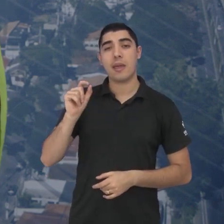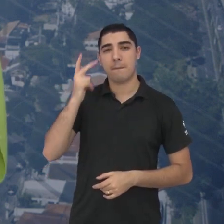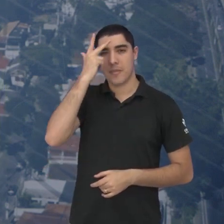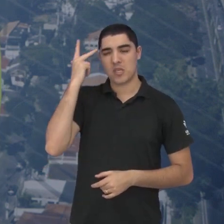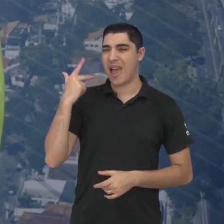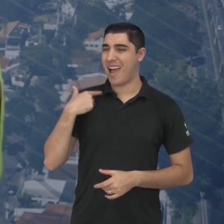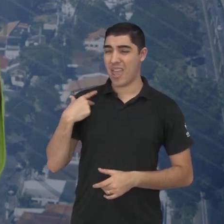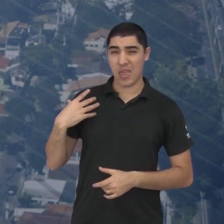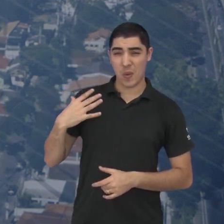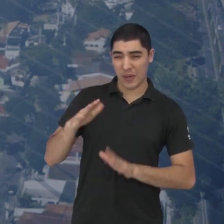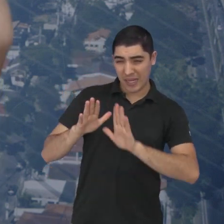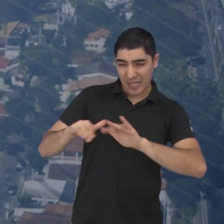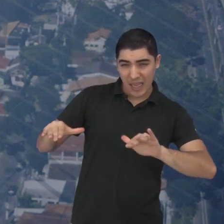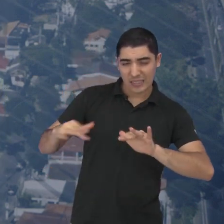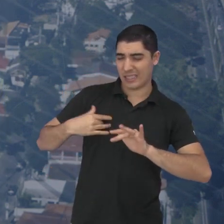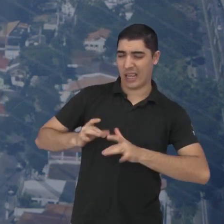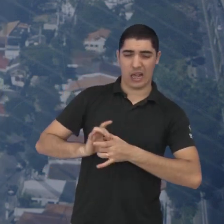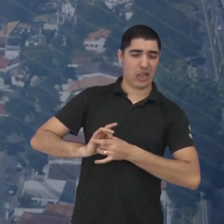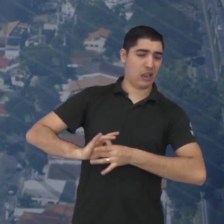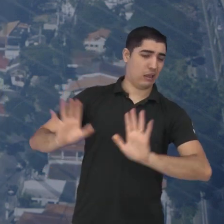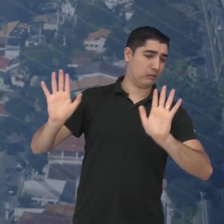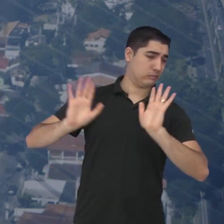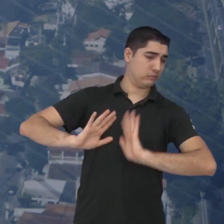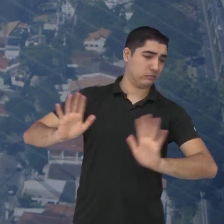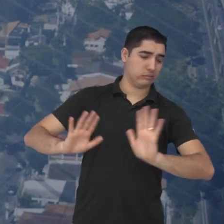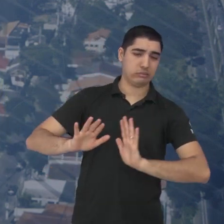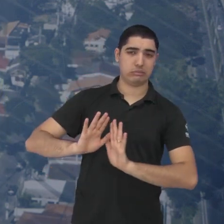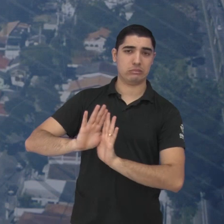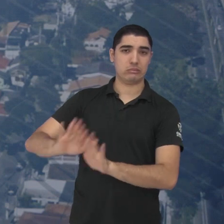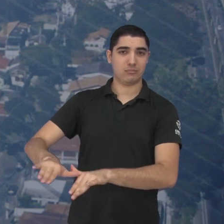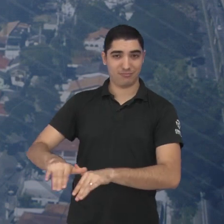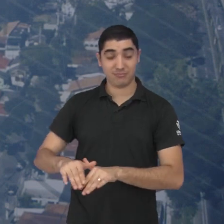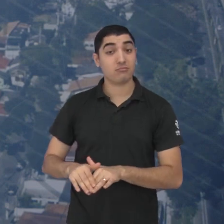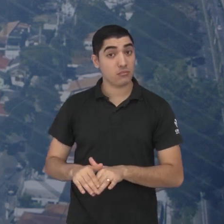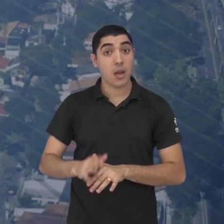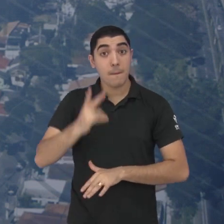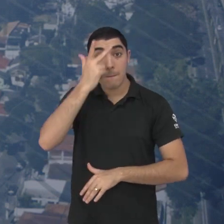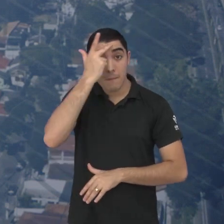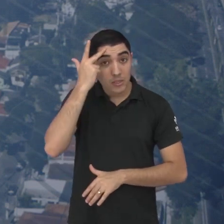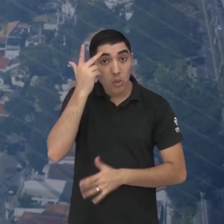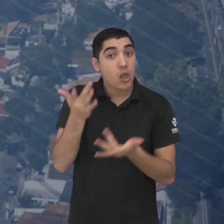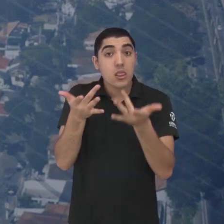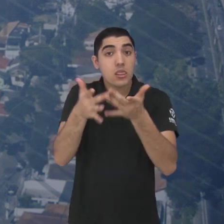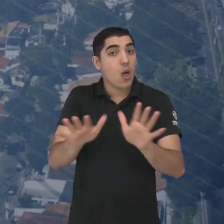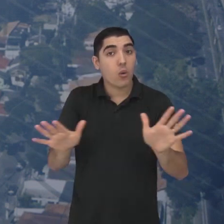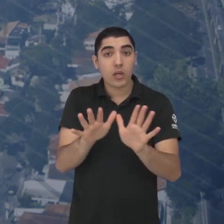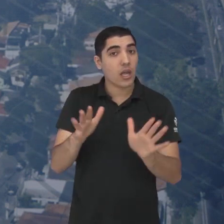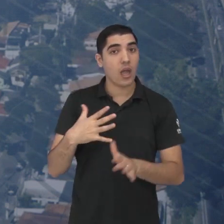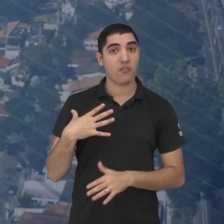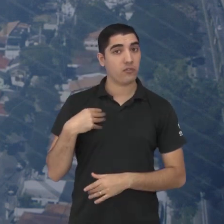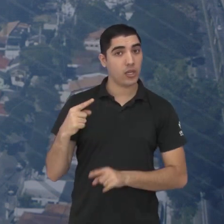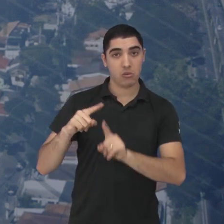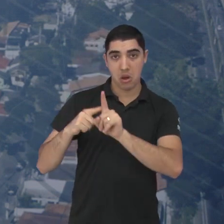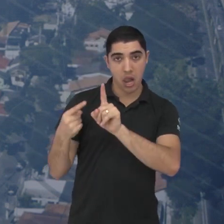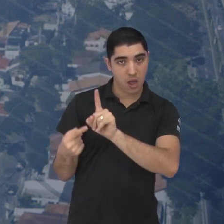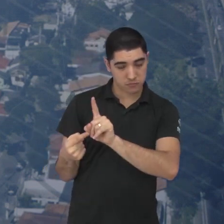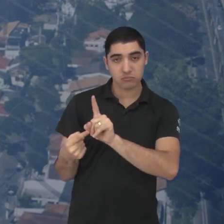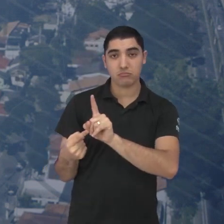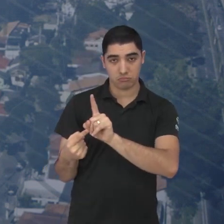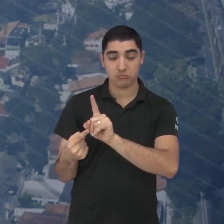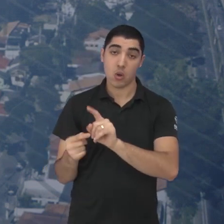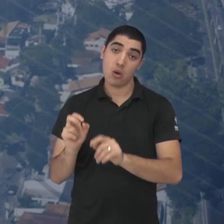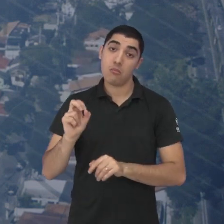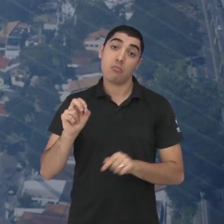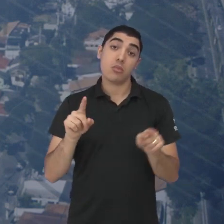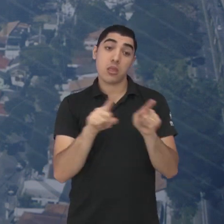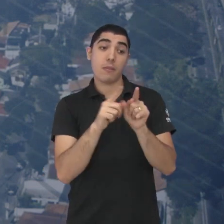crianças que as pessoas cada um obviamente com seu motivo não quer colocar uma criança uma vida no mundo e